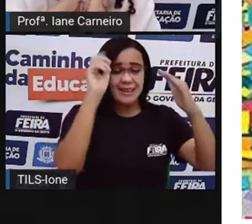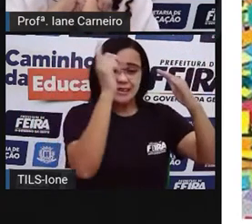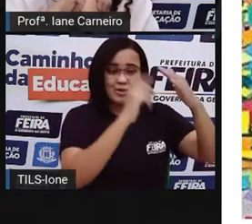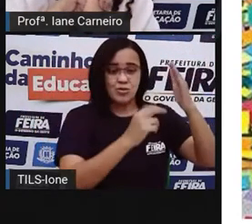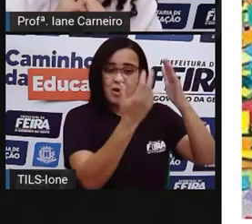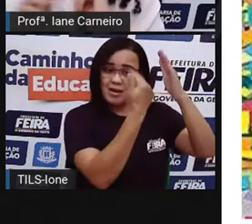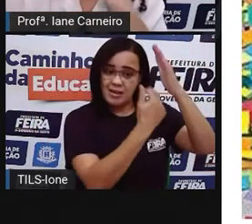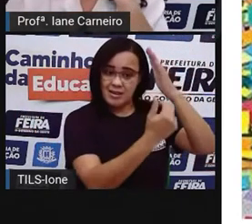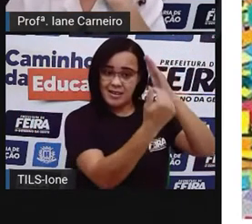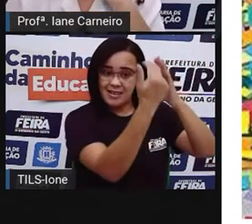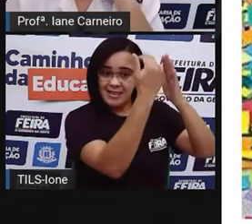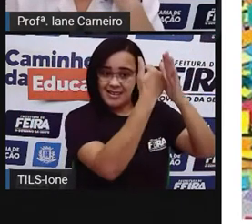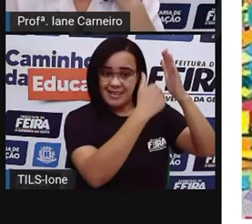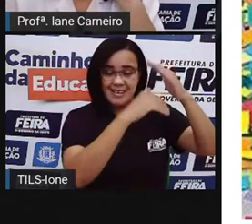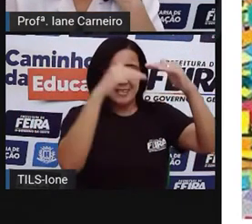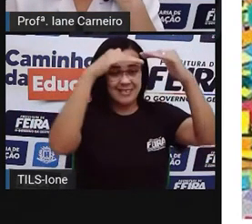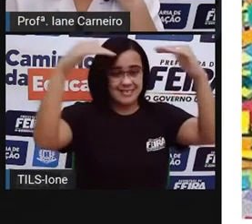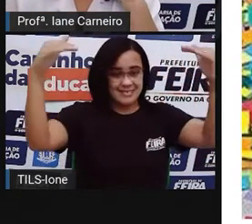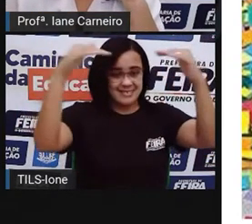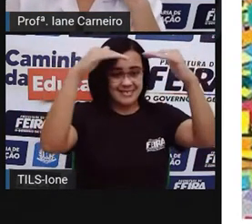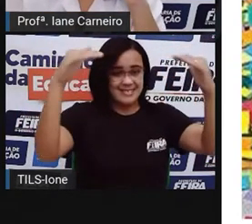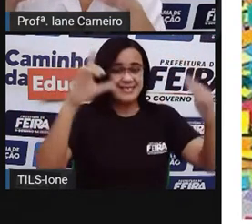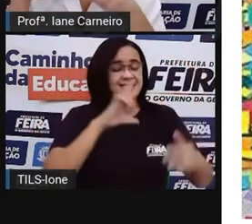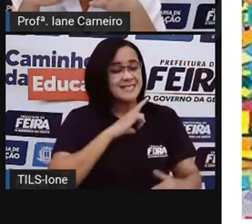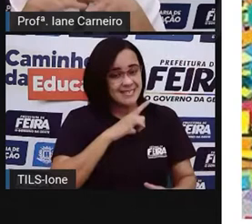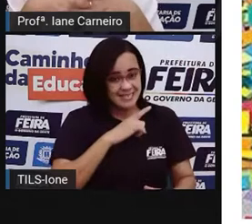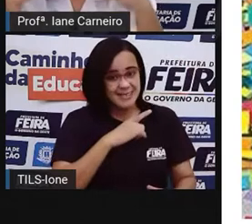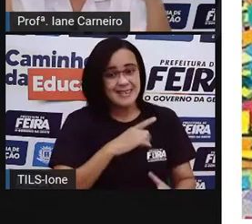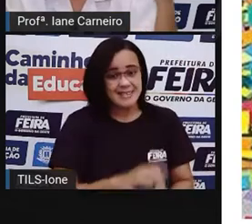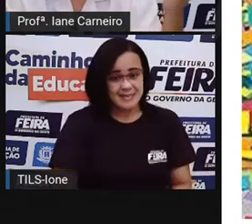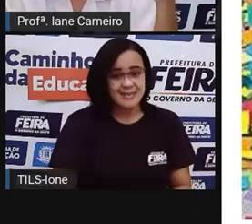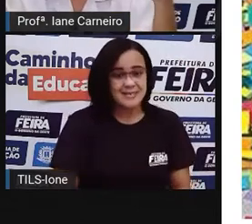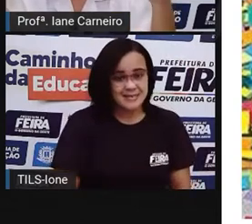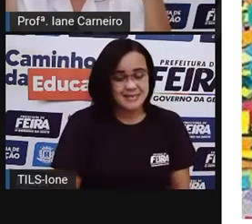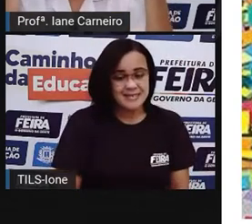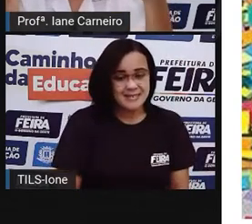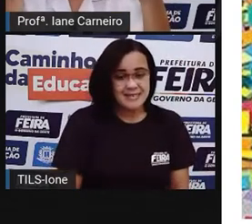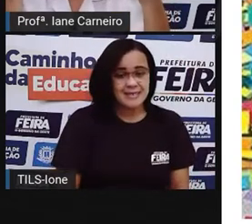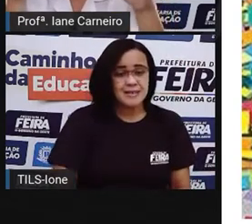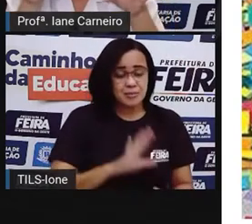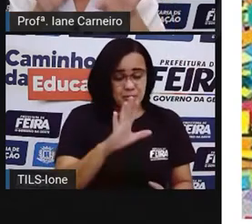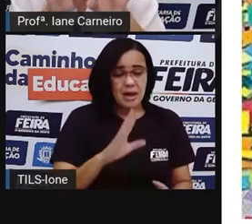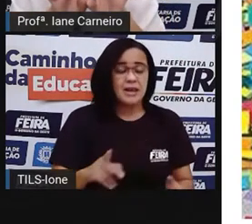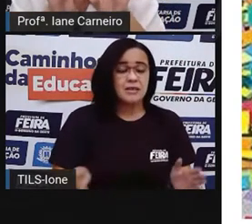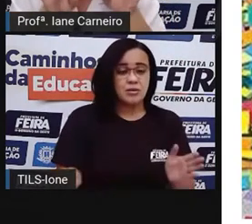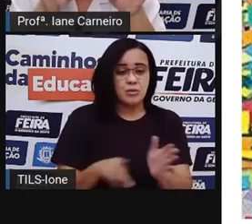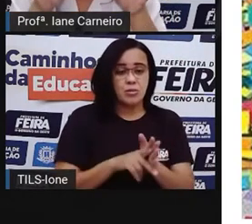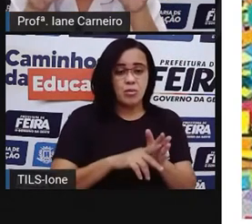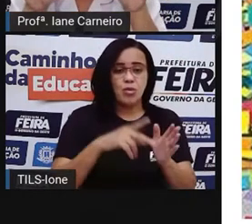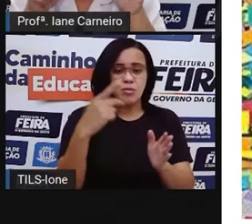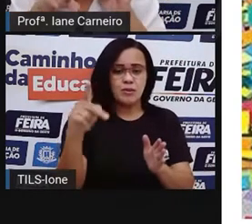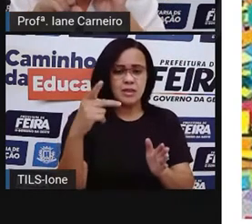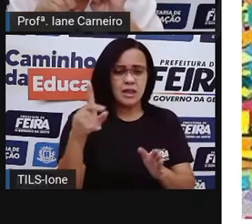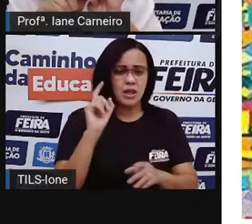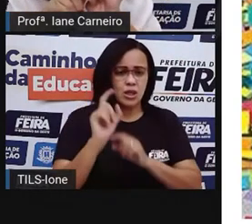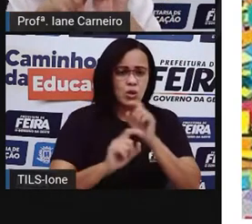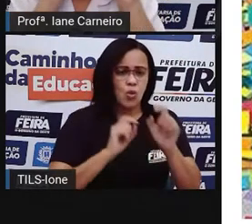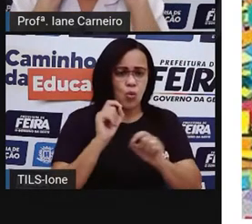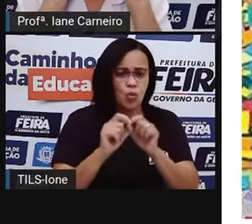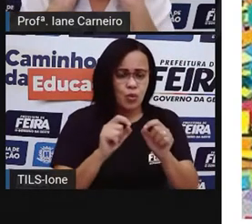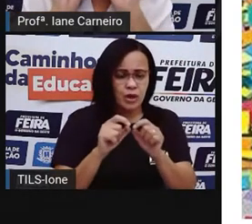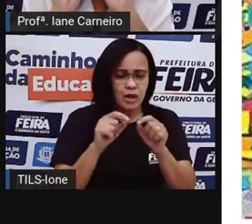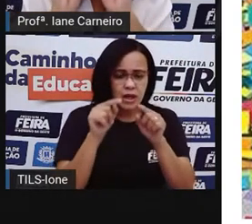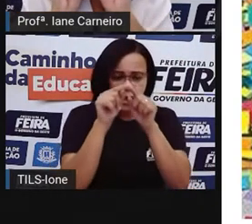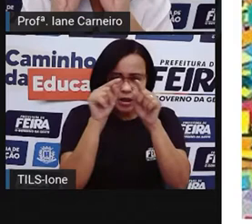Tetos de igreja. E olha só aqui, né? Uma das características do mosaico é a gente respeitar aí o espaço